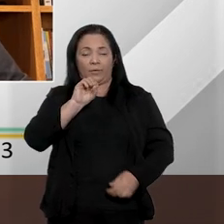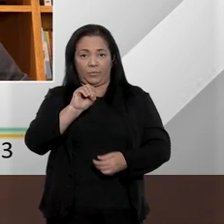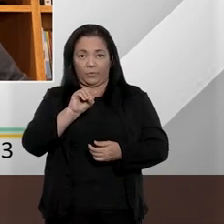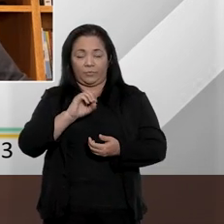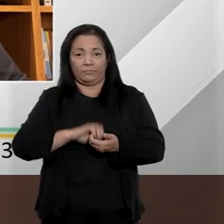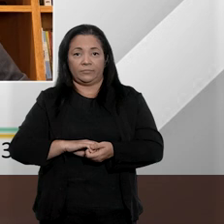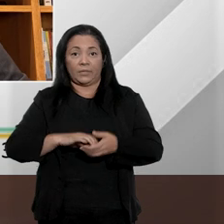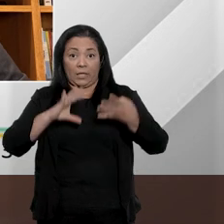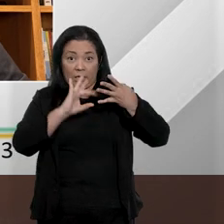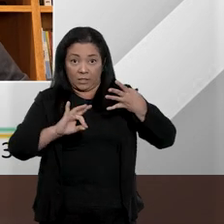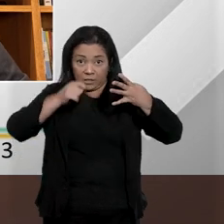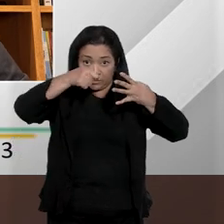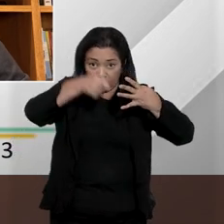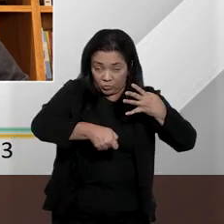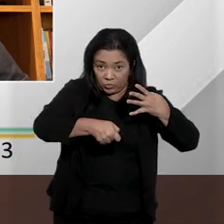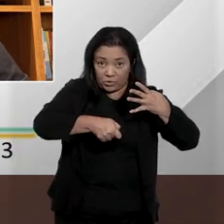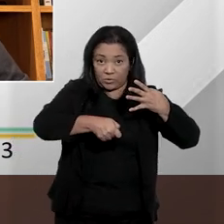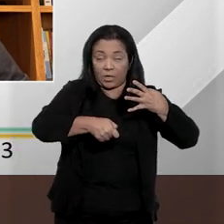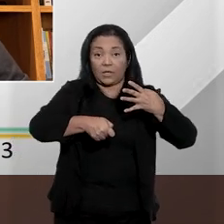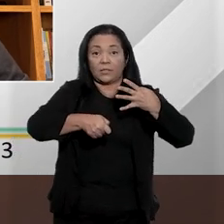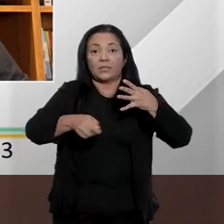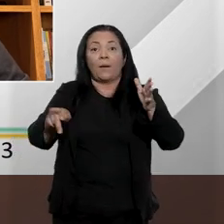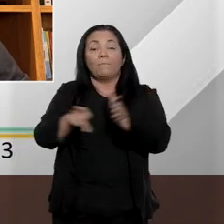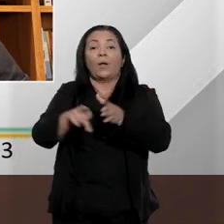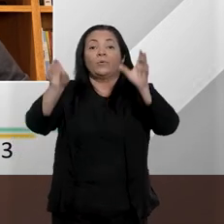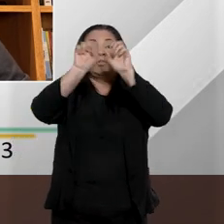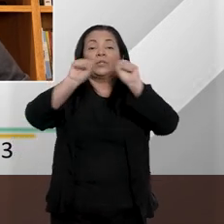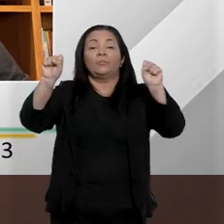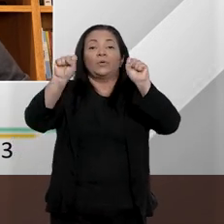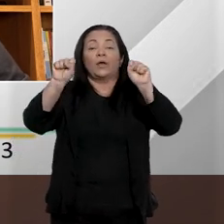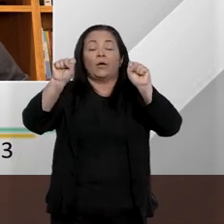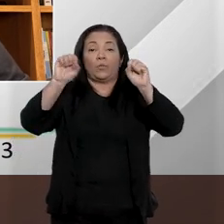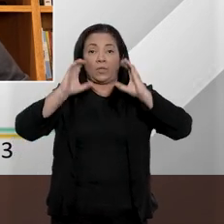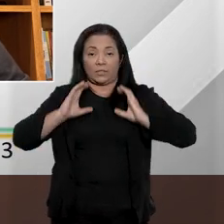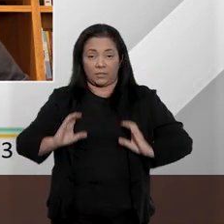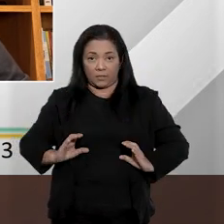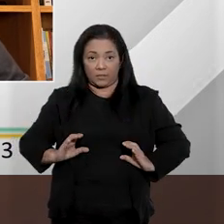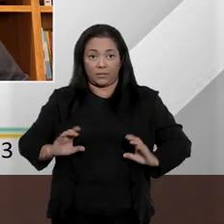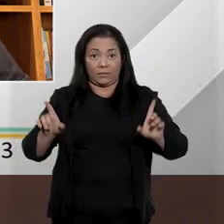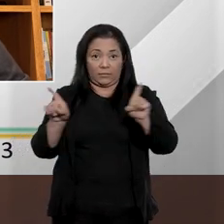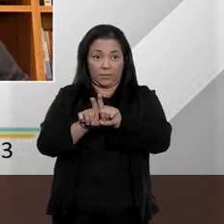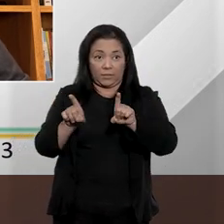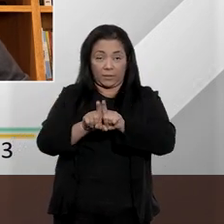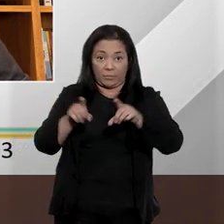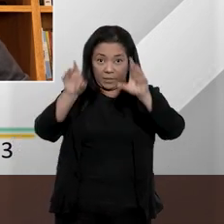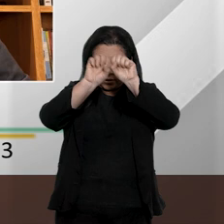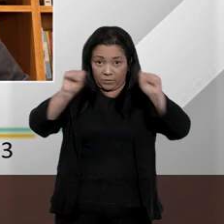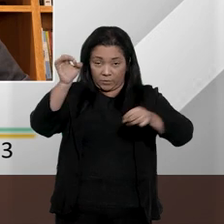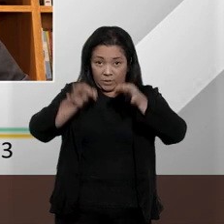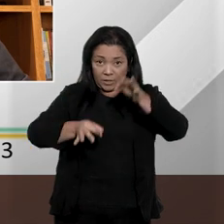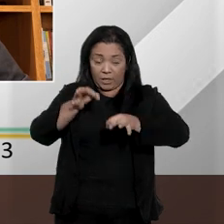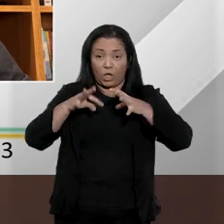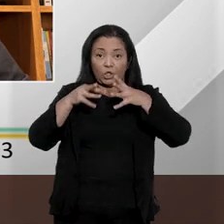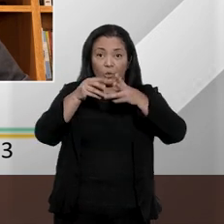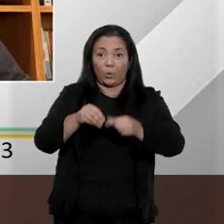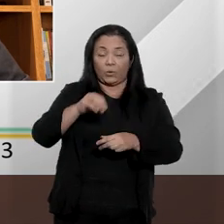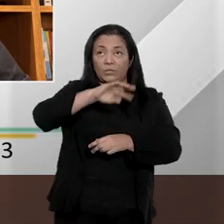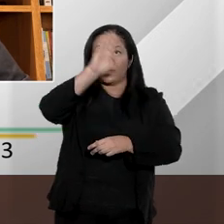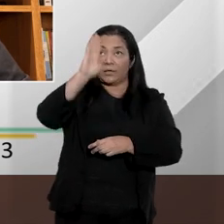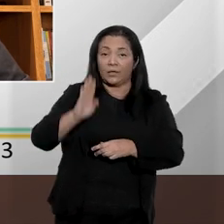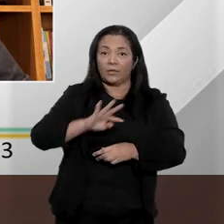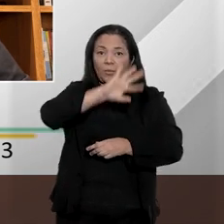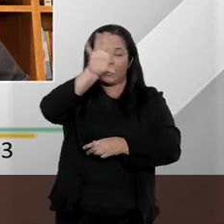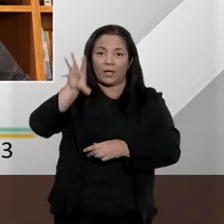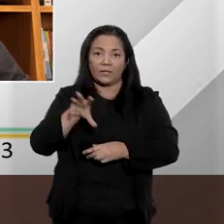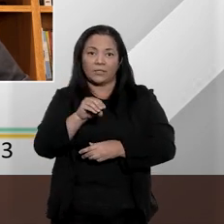então, as decisões judiciais do Tribunal da Cidadania, bem como o conjunto das Cortes Brasileiras, vêm consolidando o